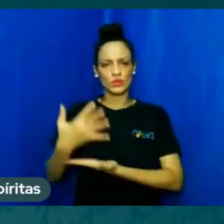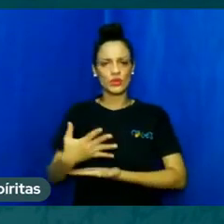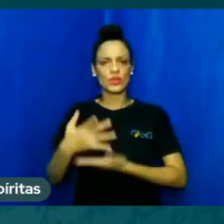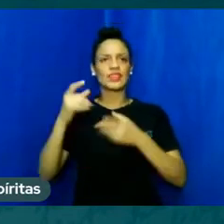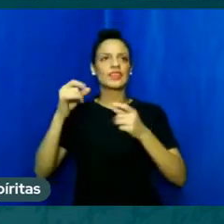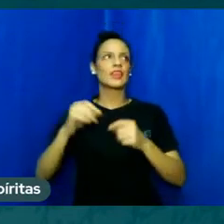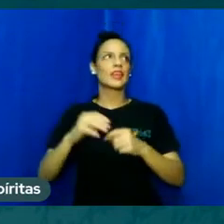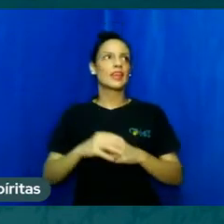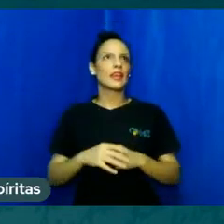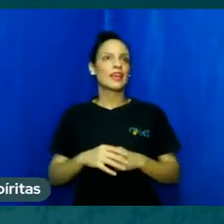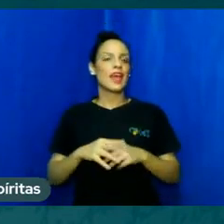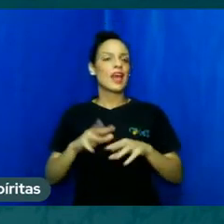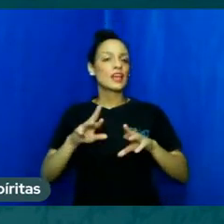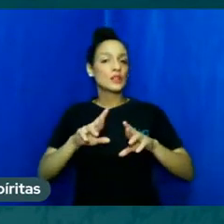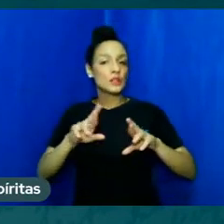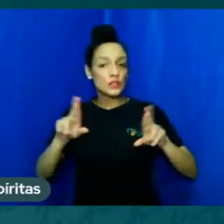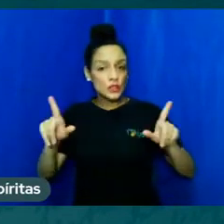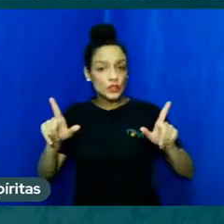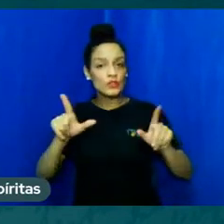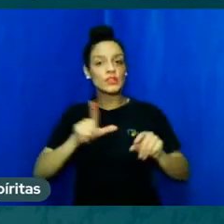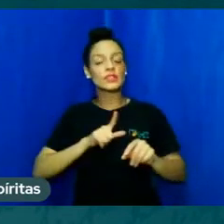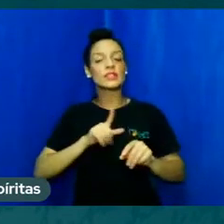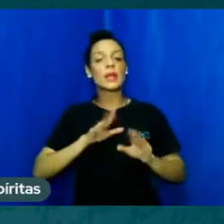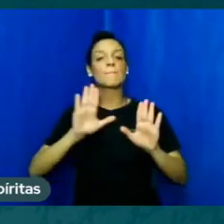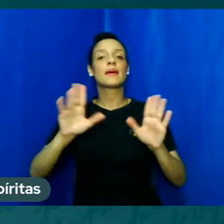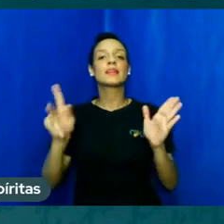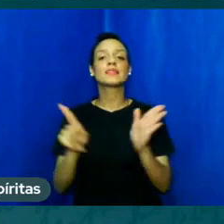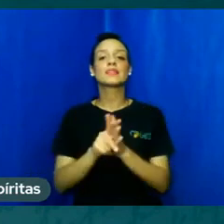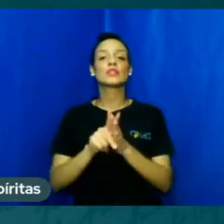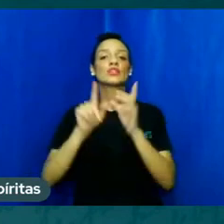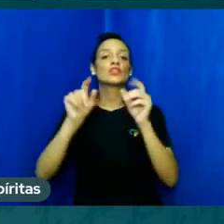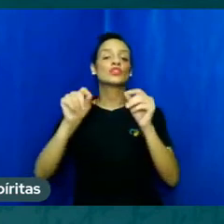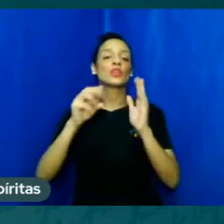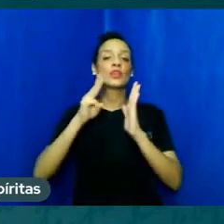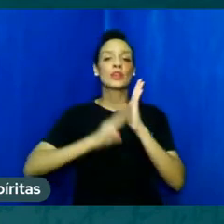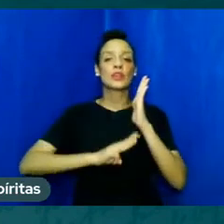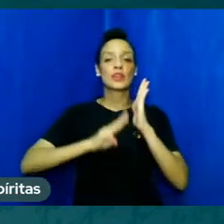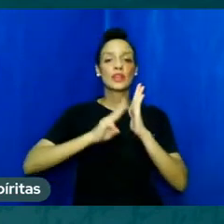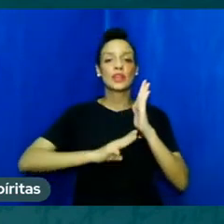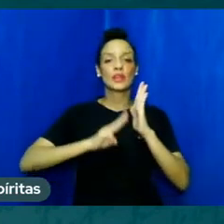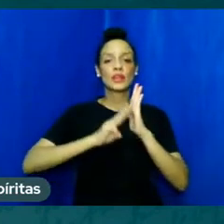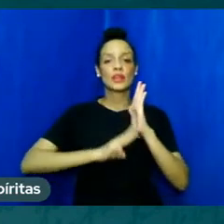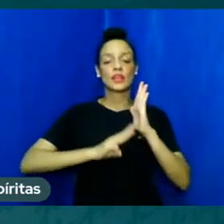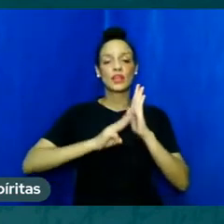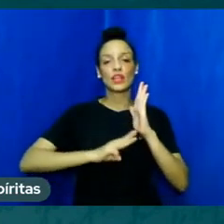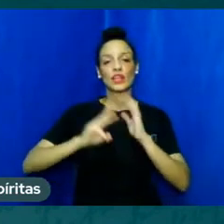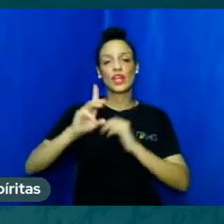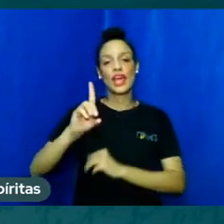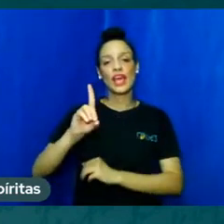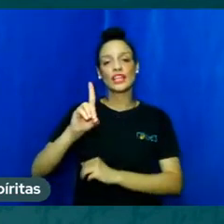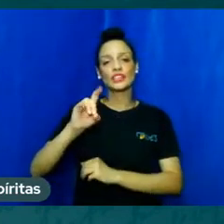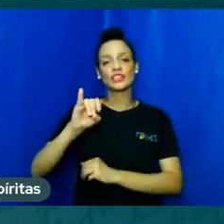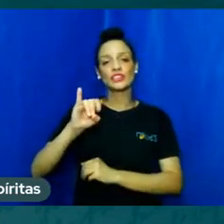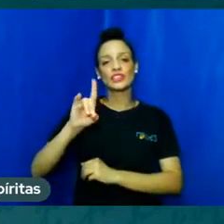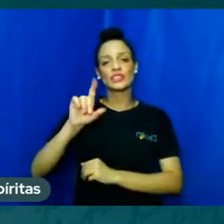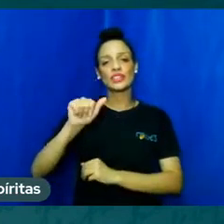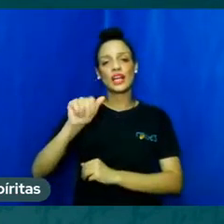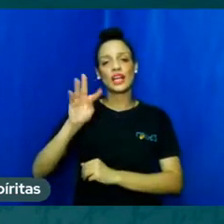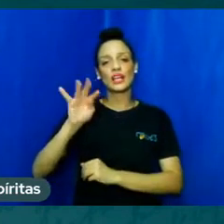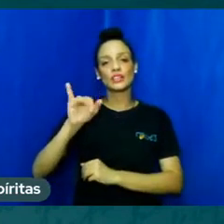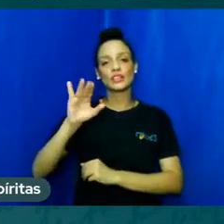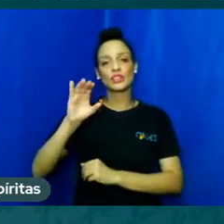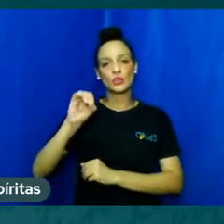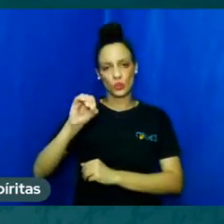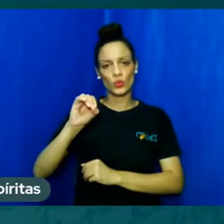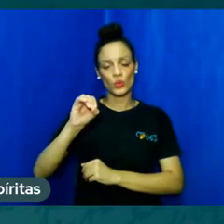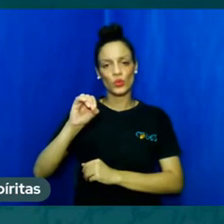essência, é uma distinção didática por causa da forma e da dimensão que se encontra.